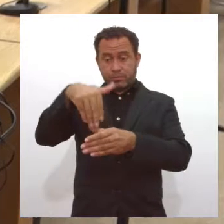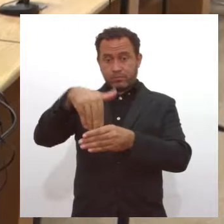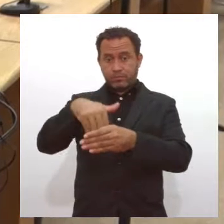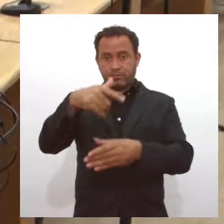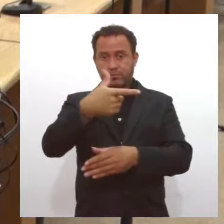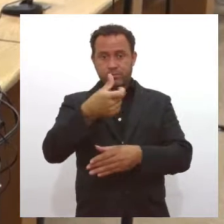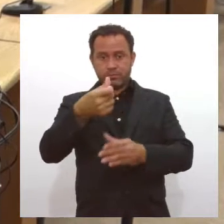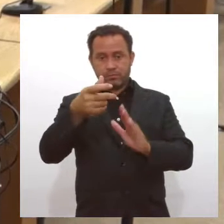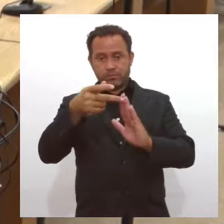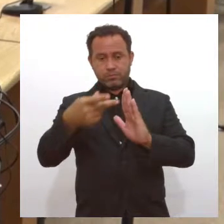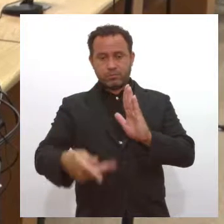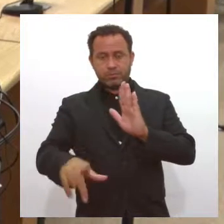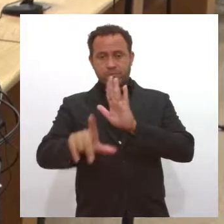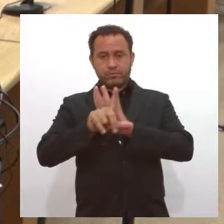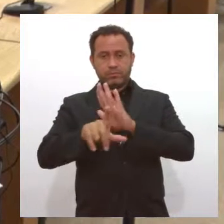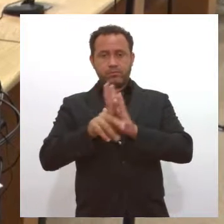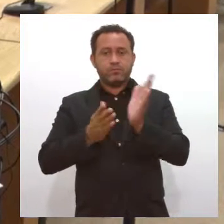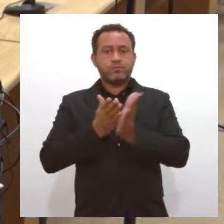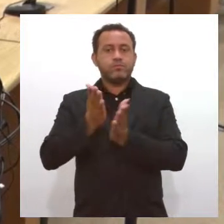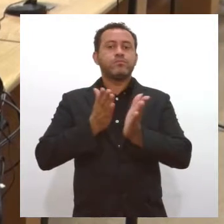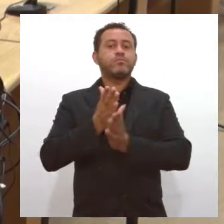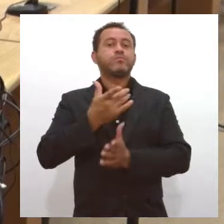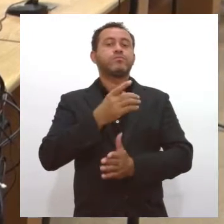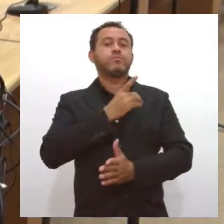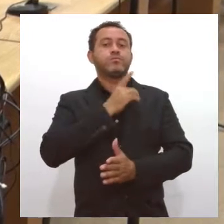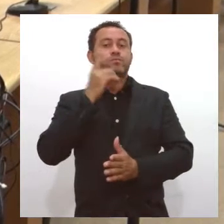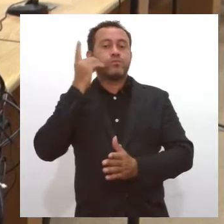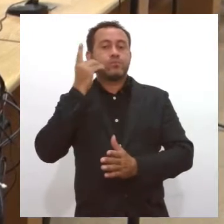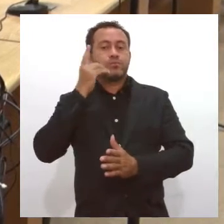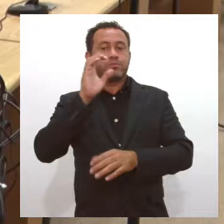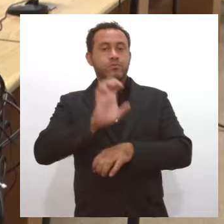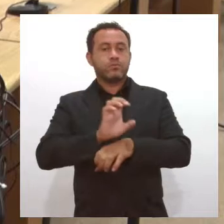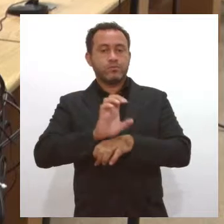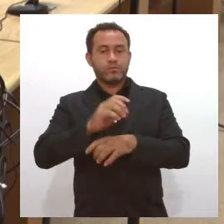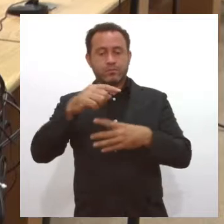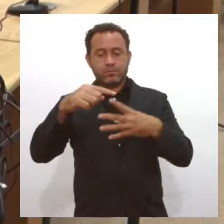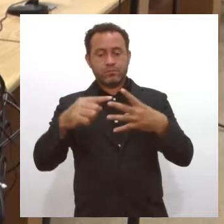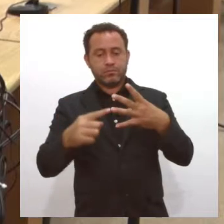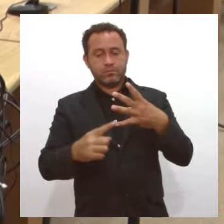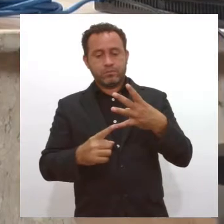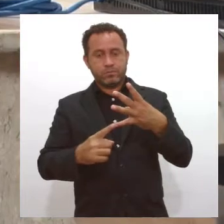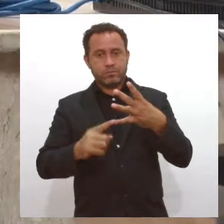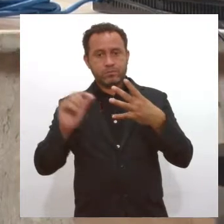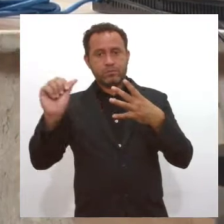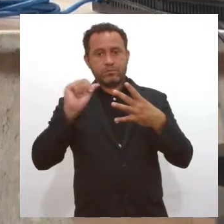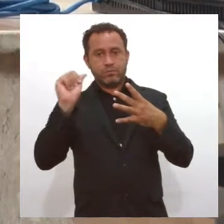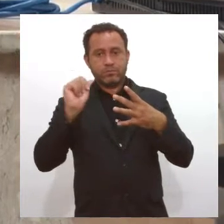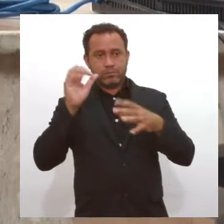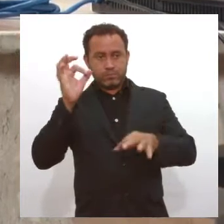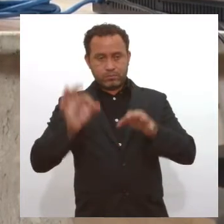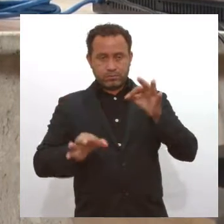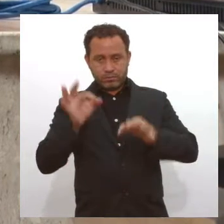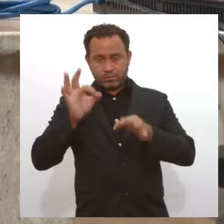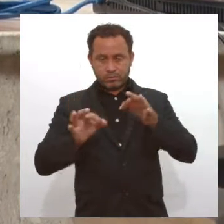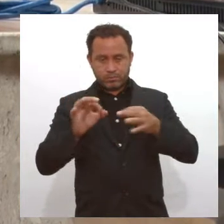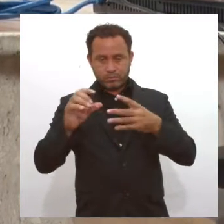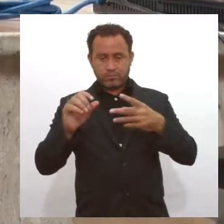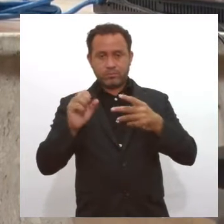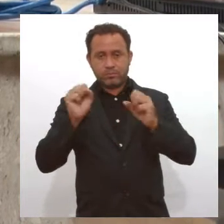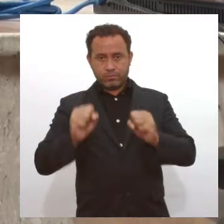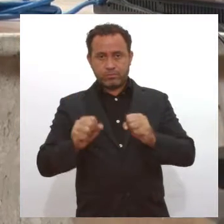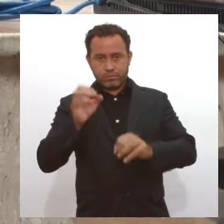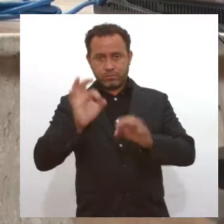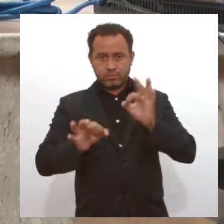16 projetos de lei foram aprovados pelos deputados estaduais. Quatro projetos de autoria do Poder Executivo e um do Poder Judiciário